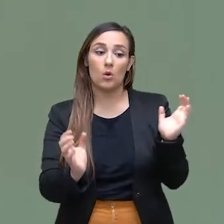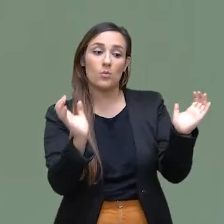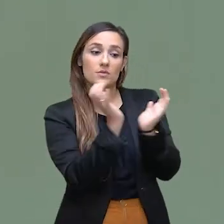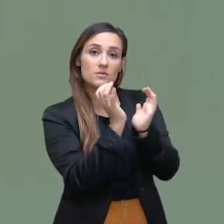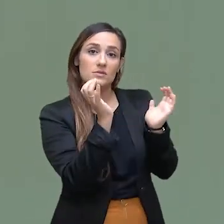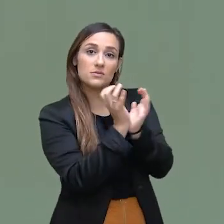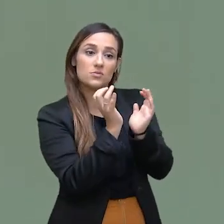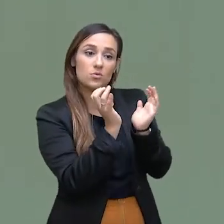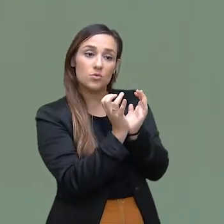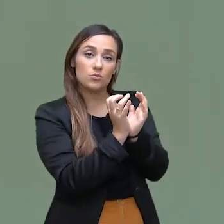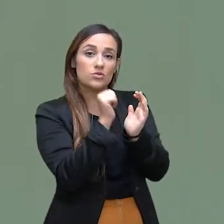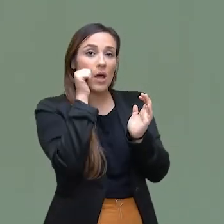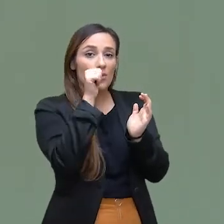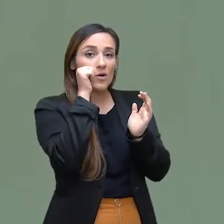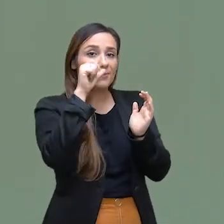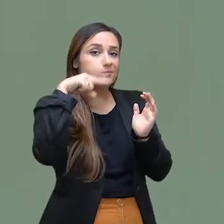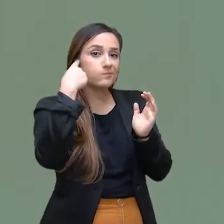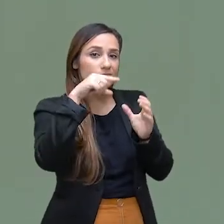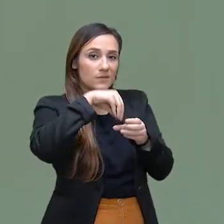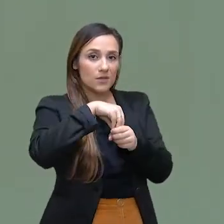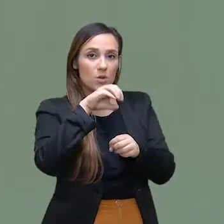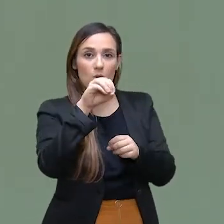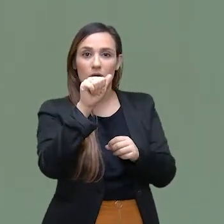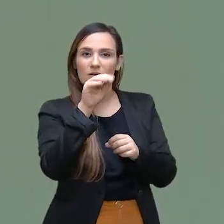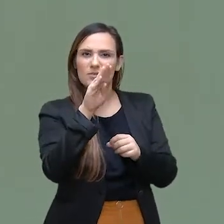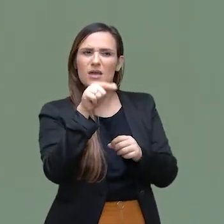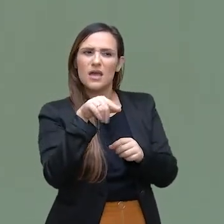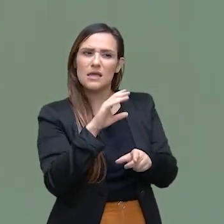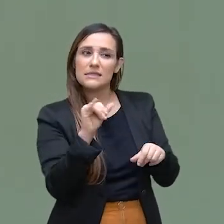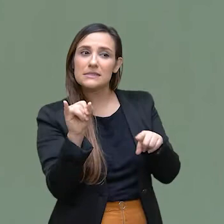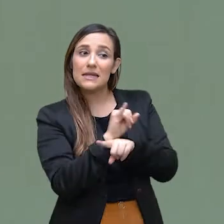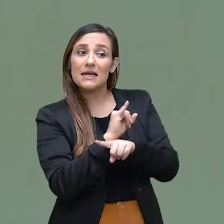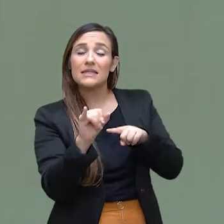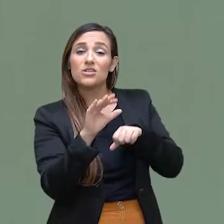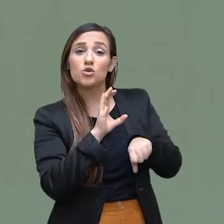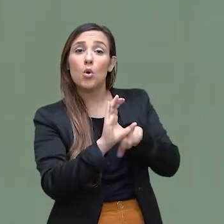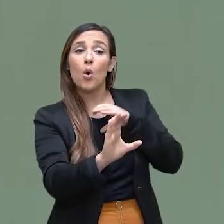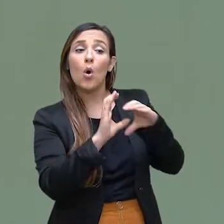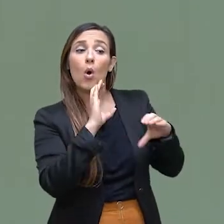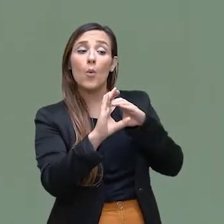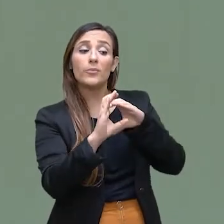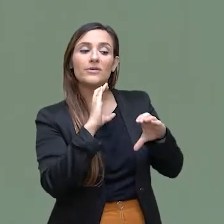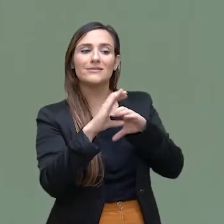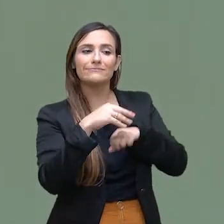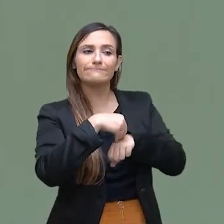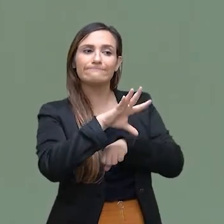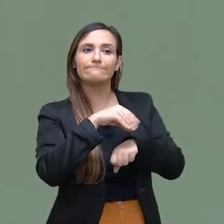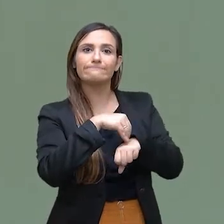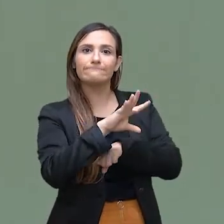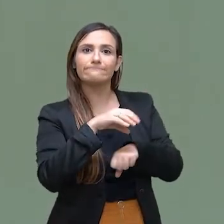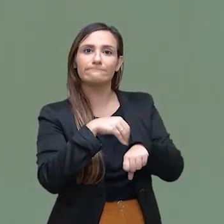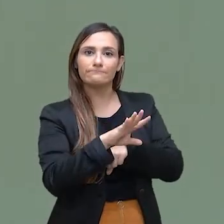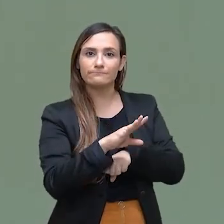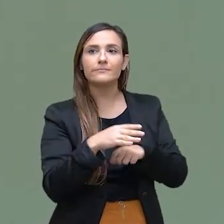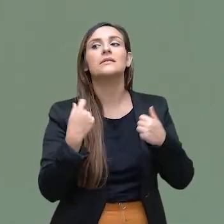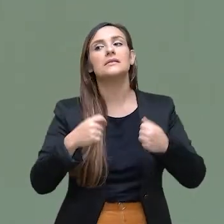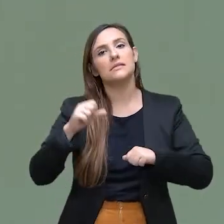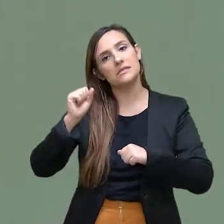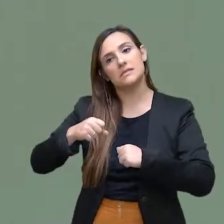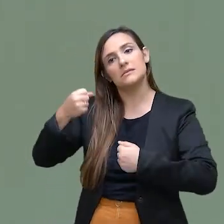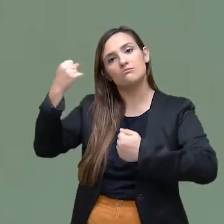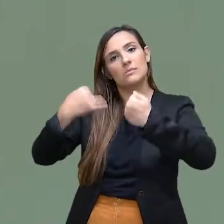um grande canal de comunicação. Porque é preciso falar da nossa